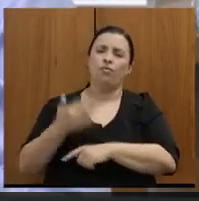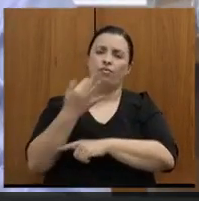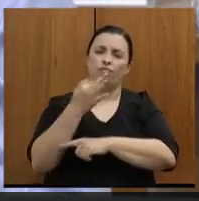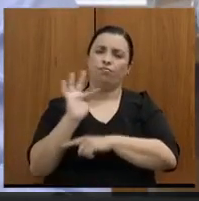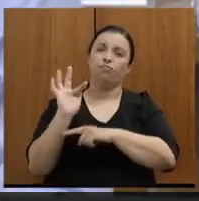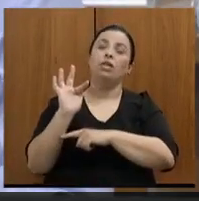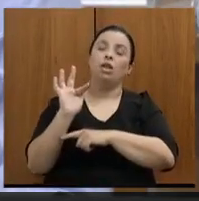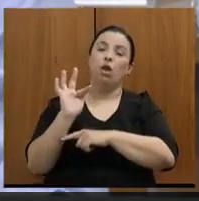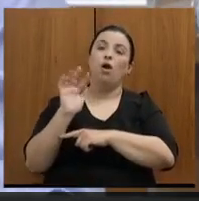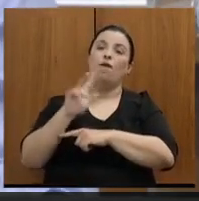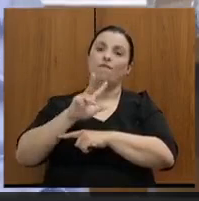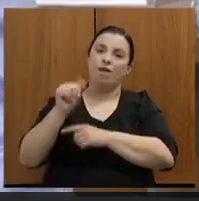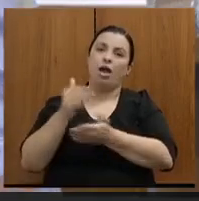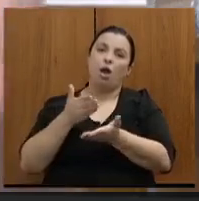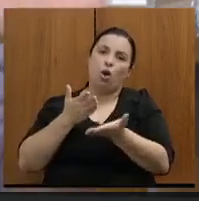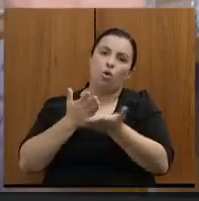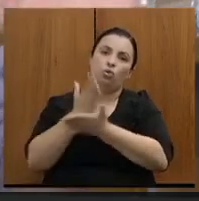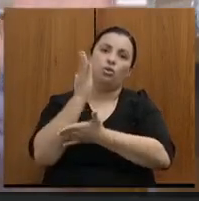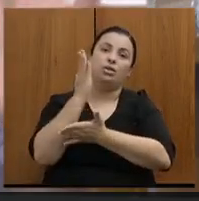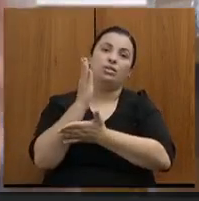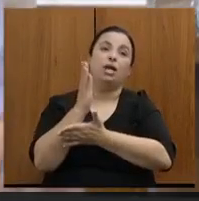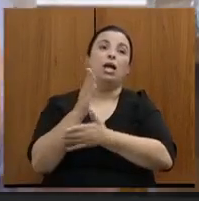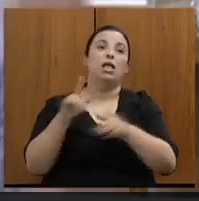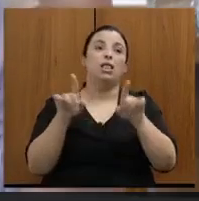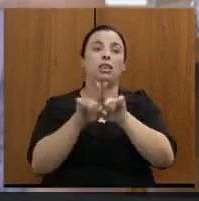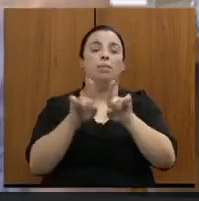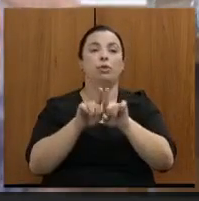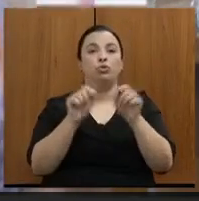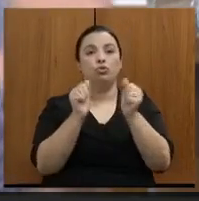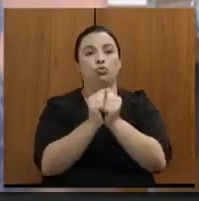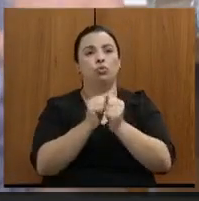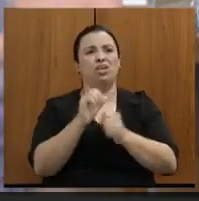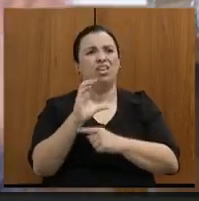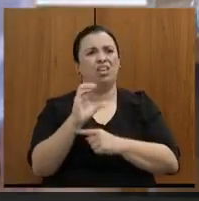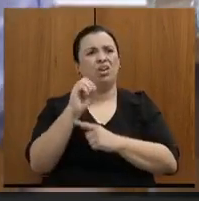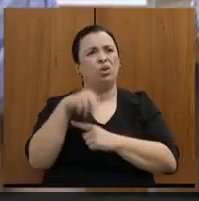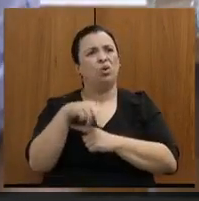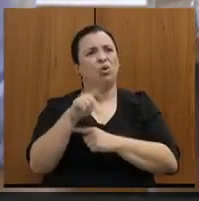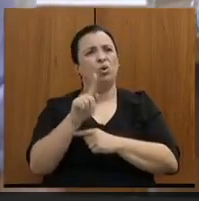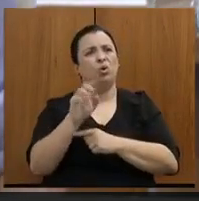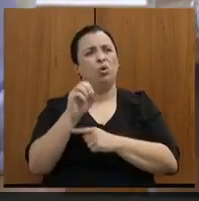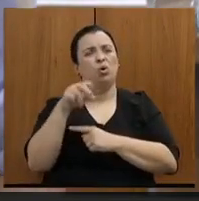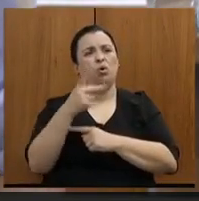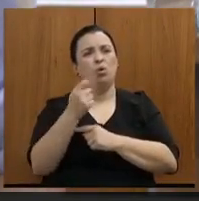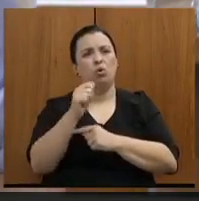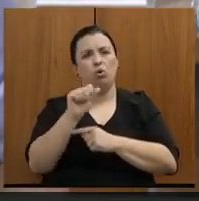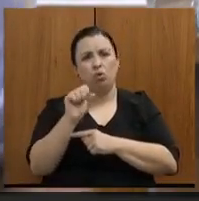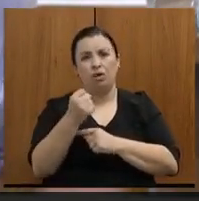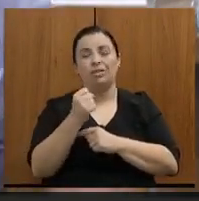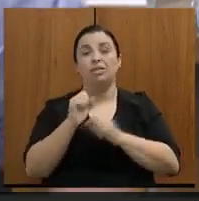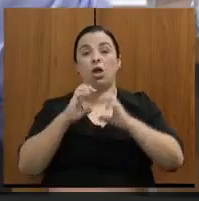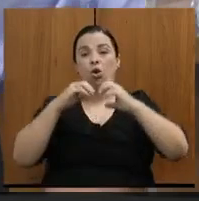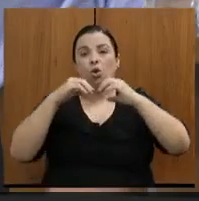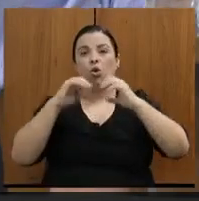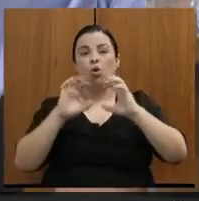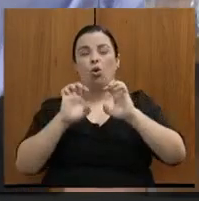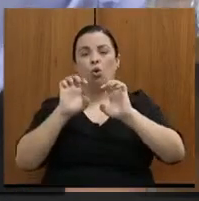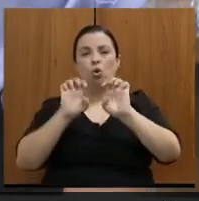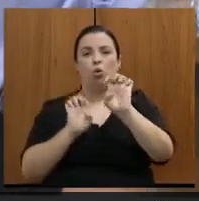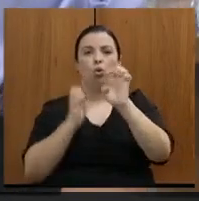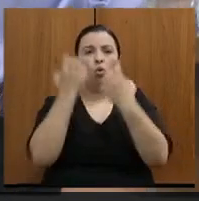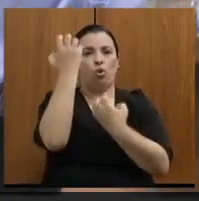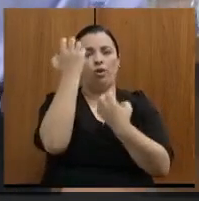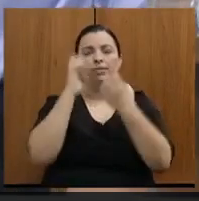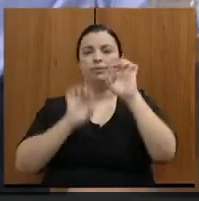Congonhas e Santos Dumont. Esses já estão encaminhados. A gente tem a expectativa que o governo federal faça essa concessão agora,